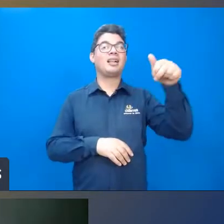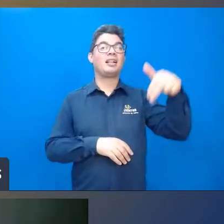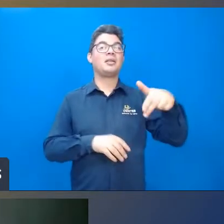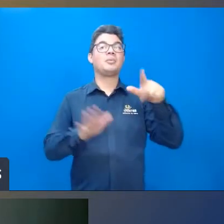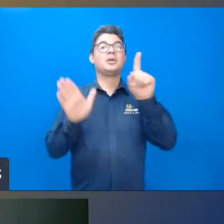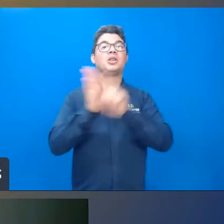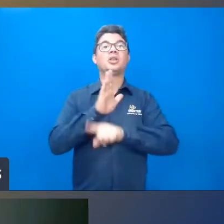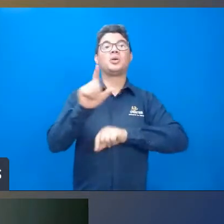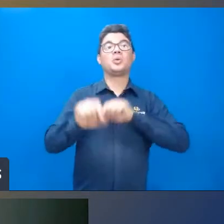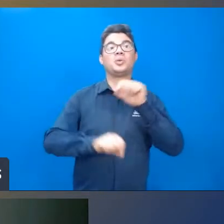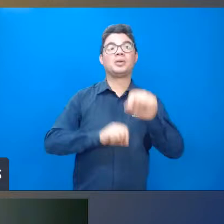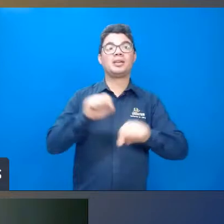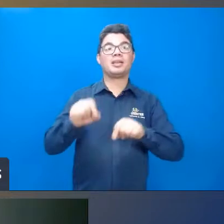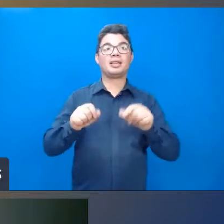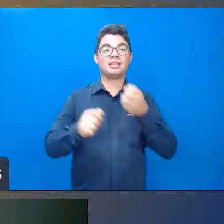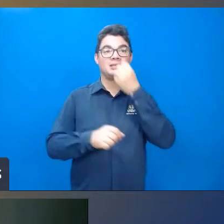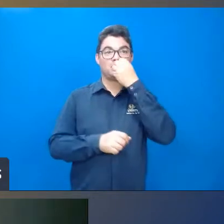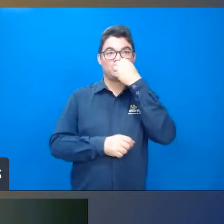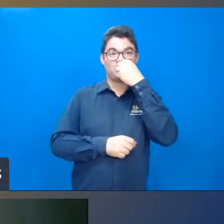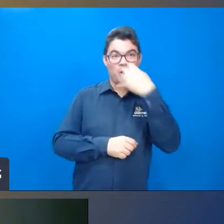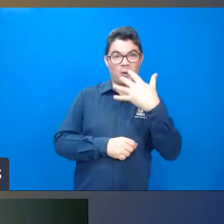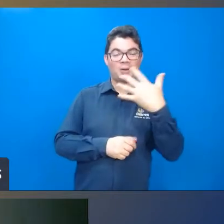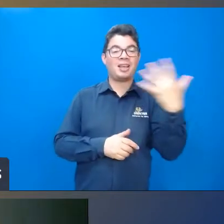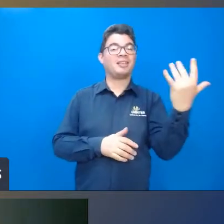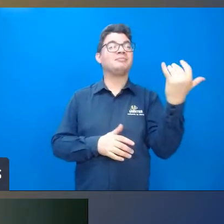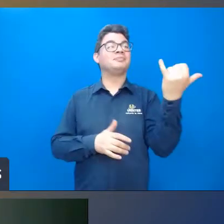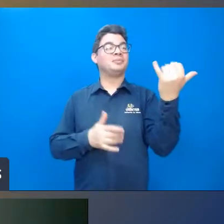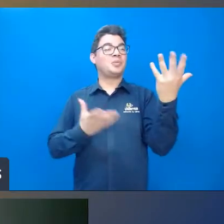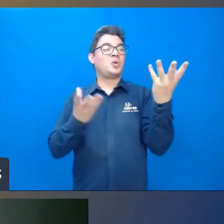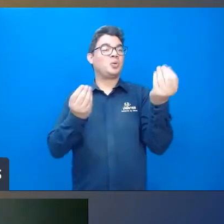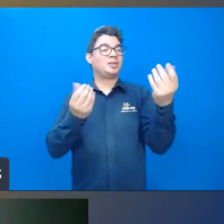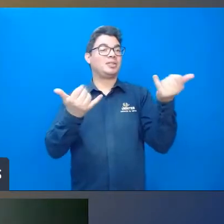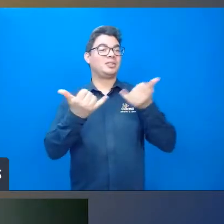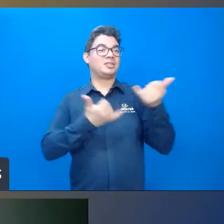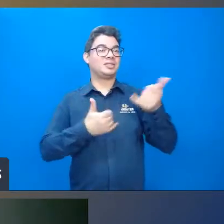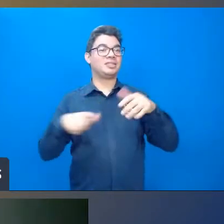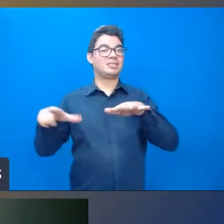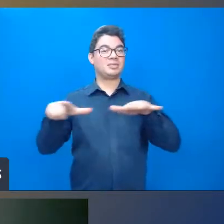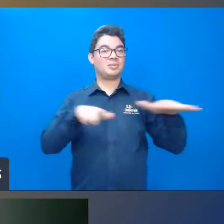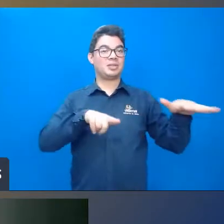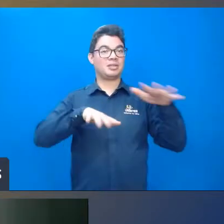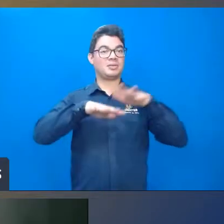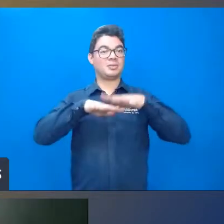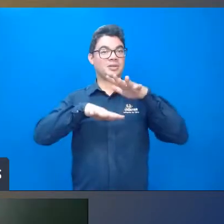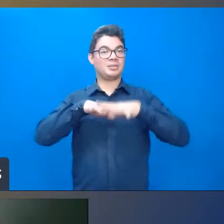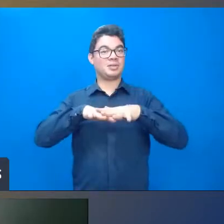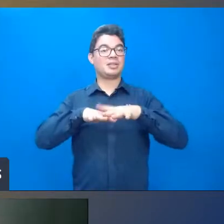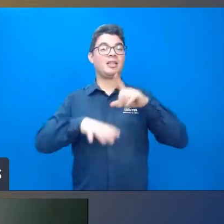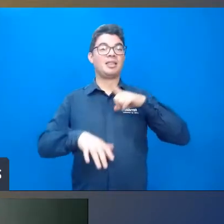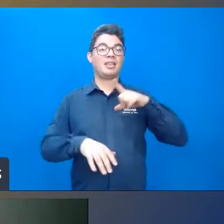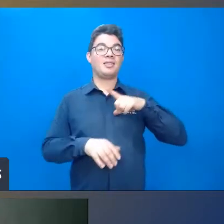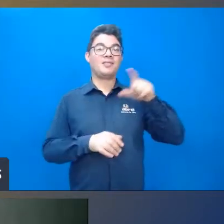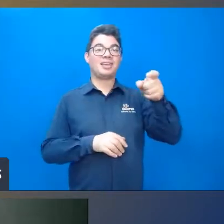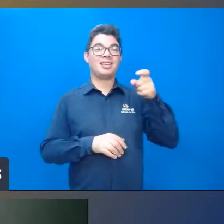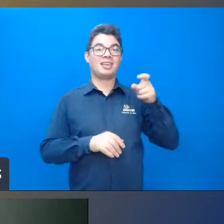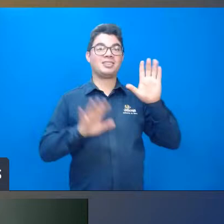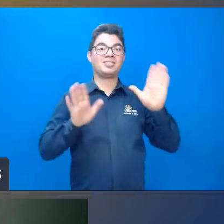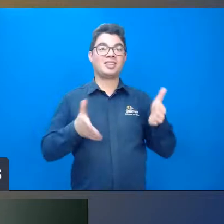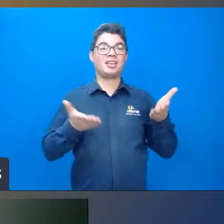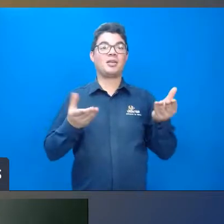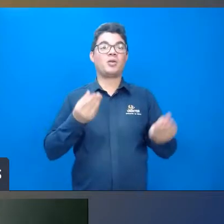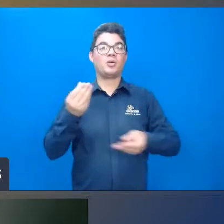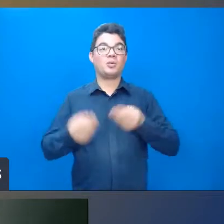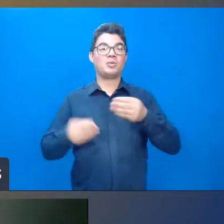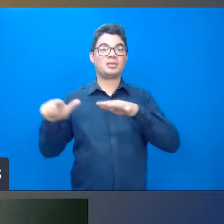é, tá bombando, o Alan perguntou se haverá semana de matemática, já teve, Alan, já teve, agora, essa